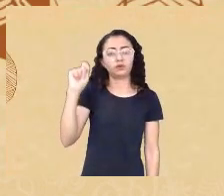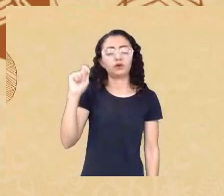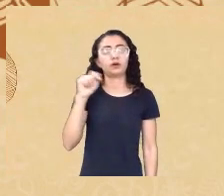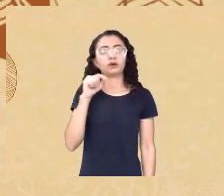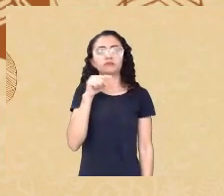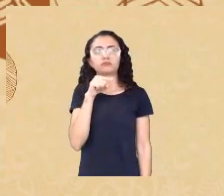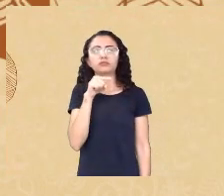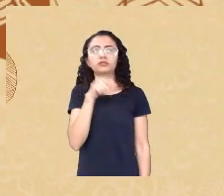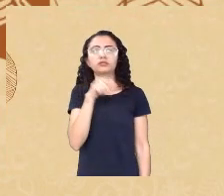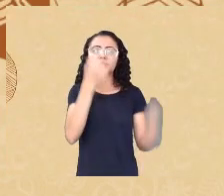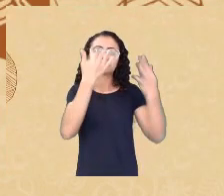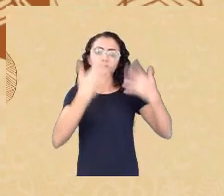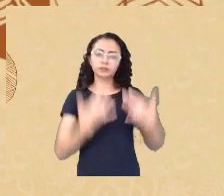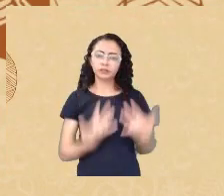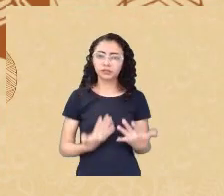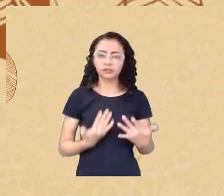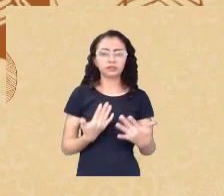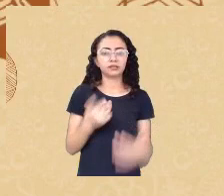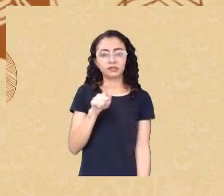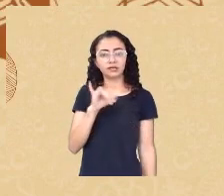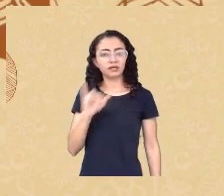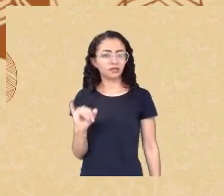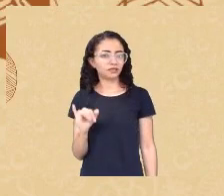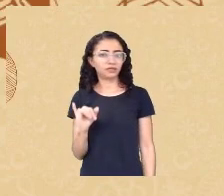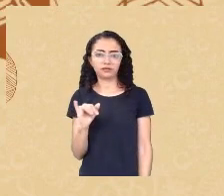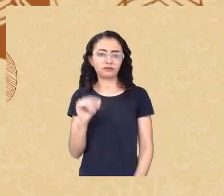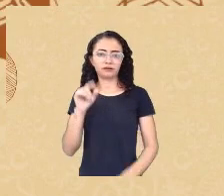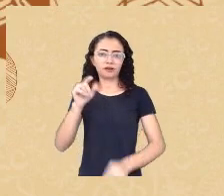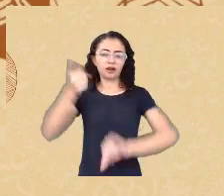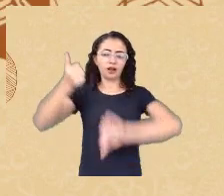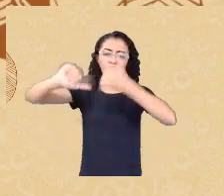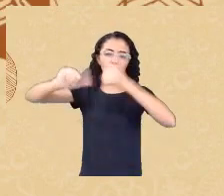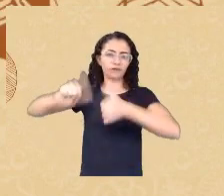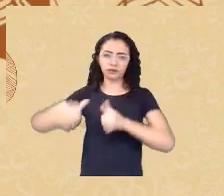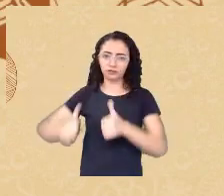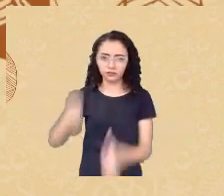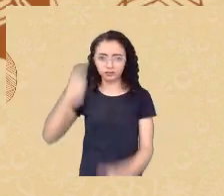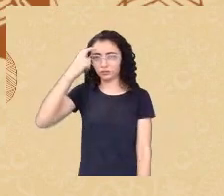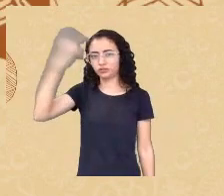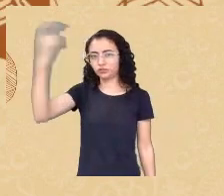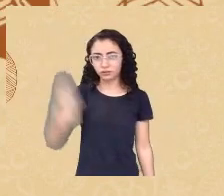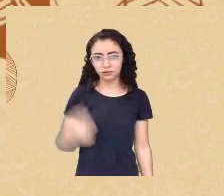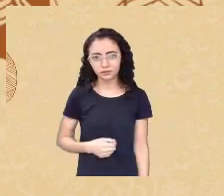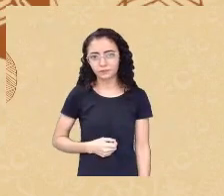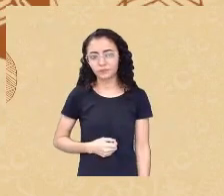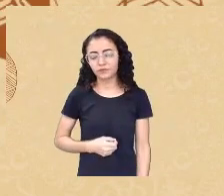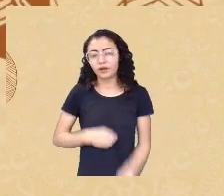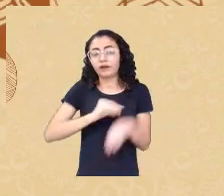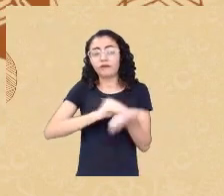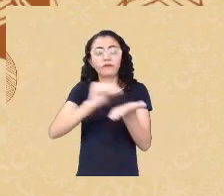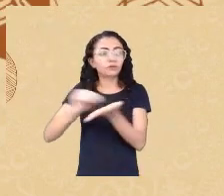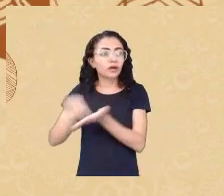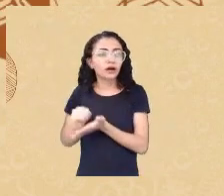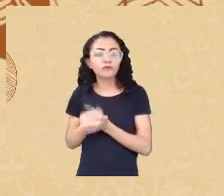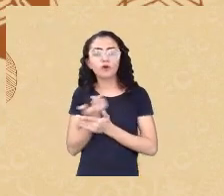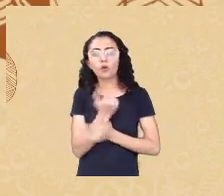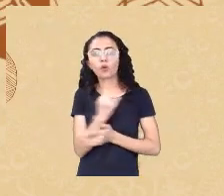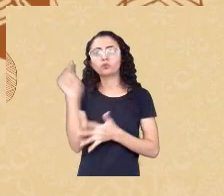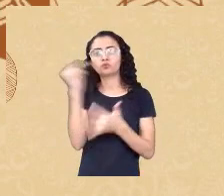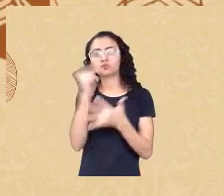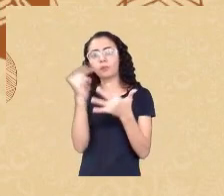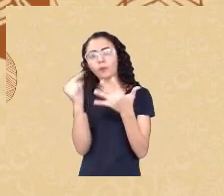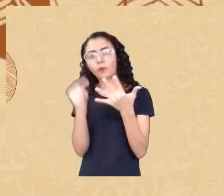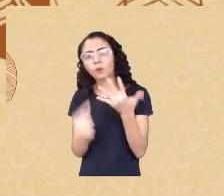inteligência pura ele calculava uma idade média e ele dizia que faltava ali outros conentes como a criatividade